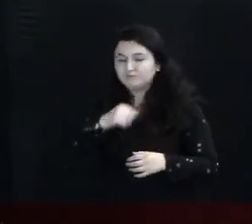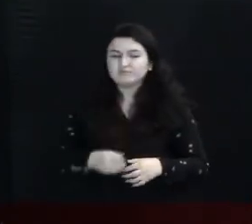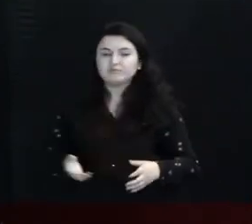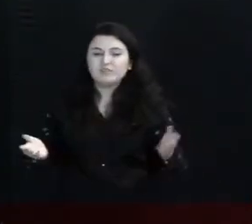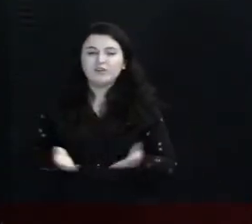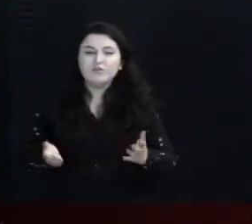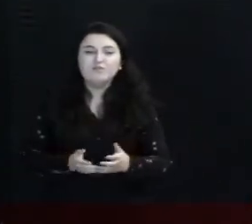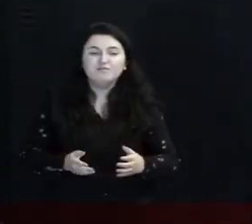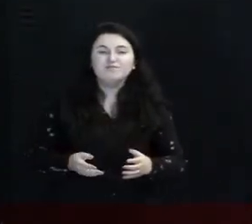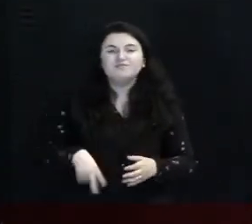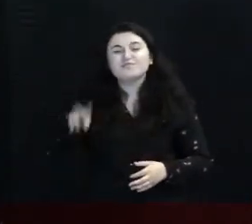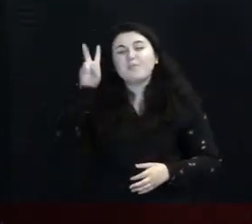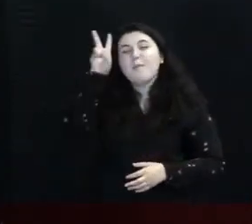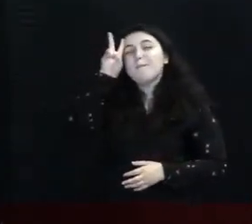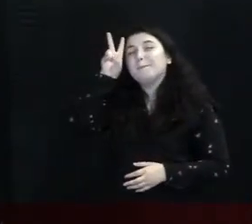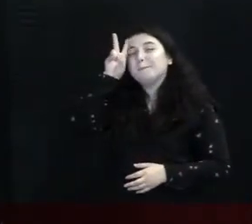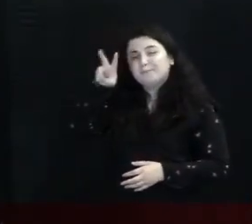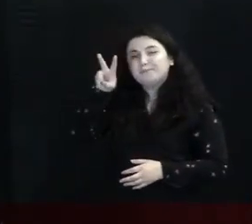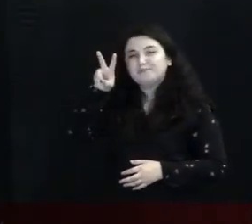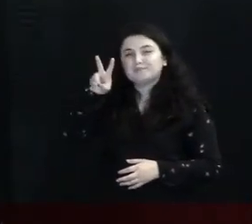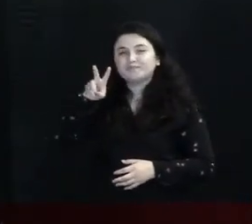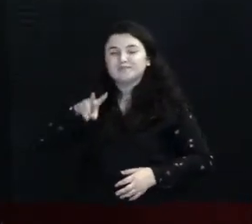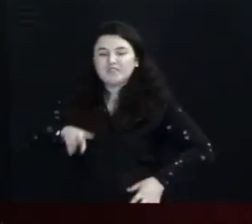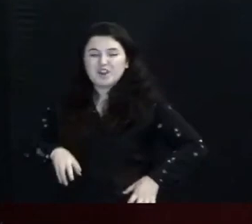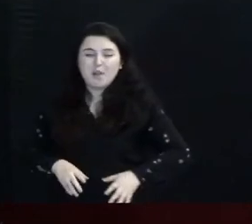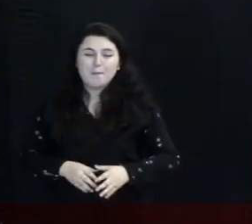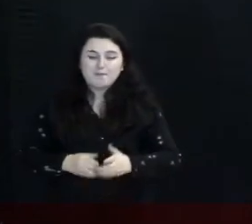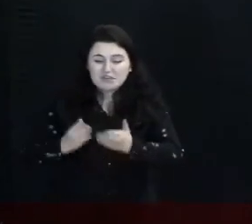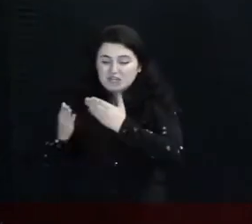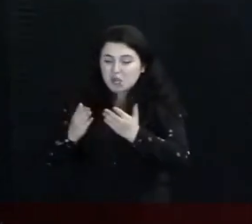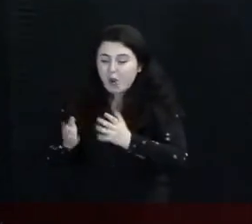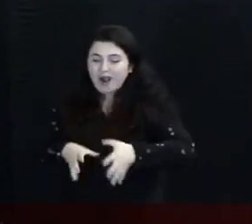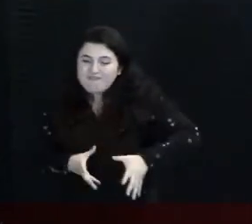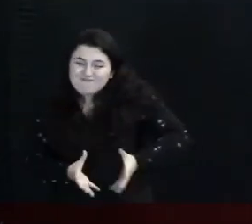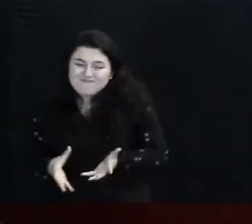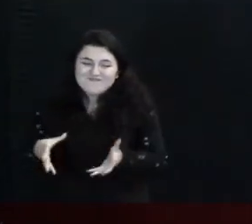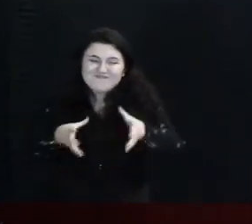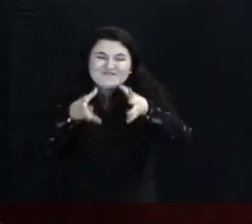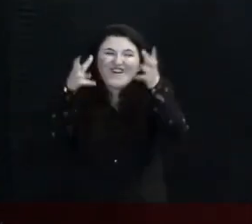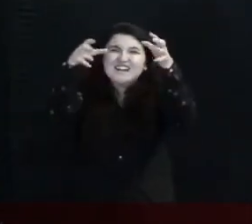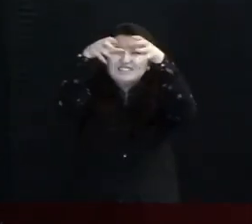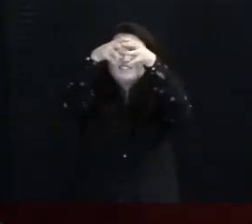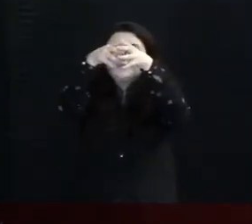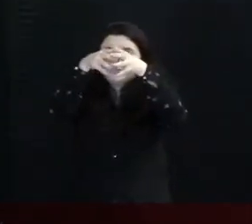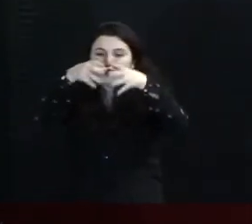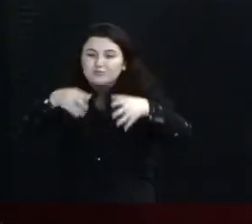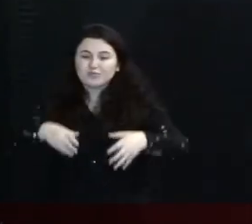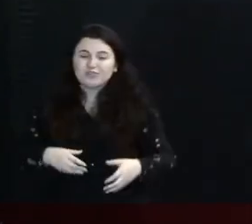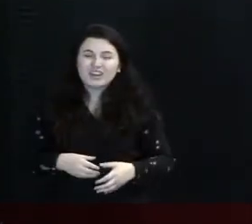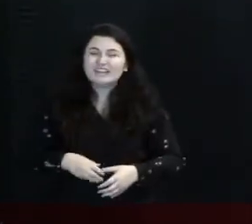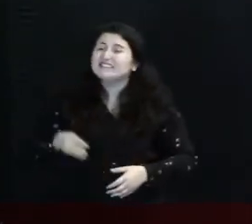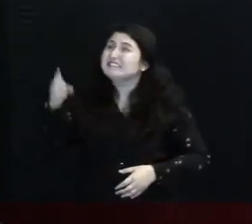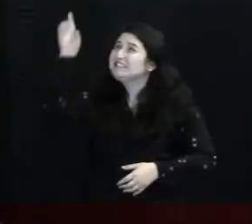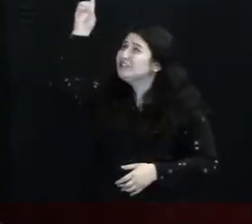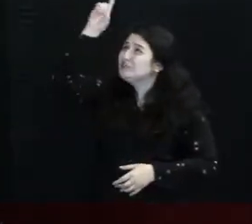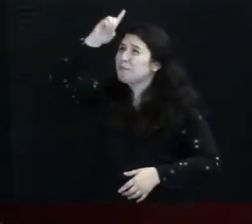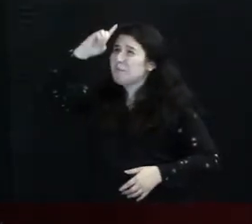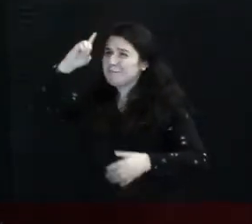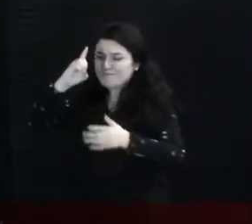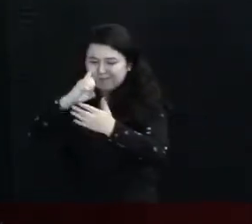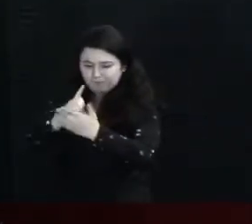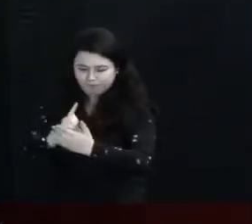Que nós somos A palavra de Deus diz que O Senhor colocou Um tesouro precioso Dentro de nós